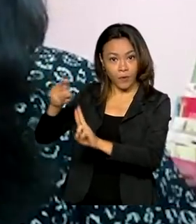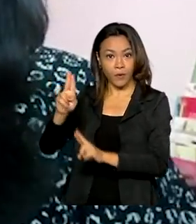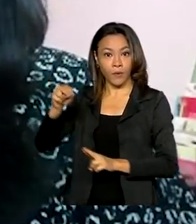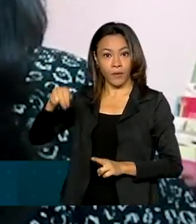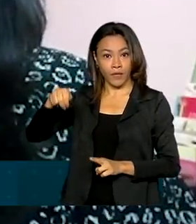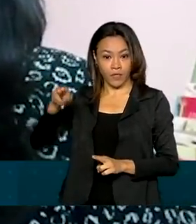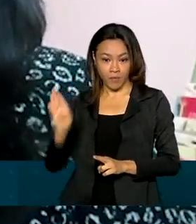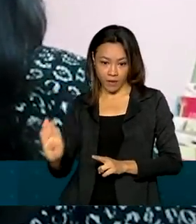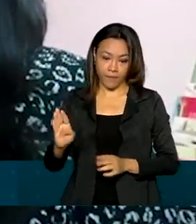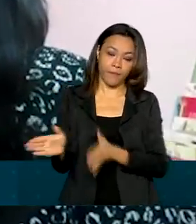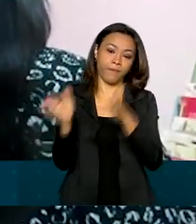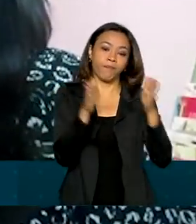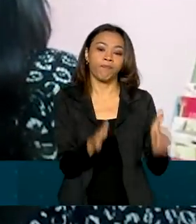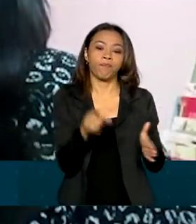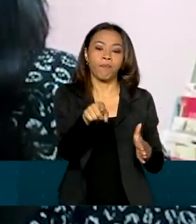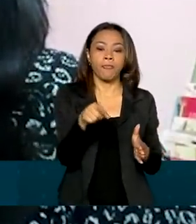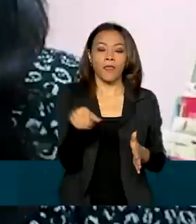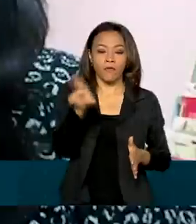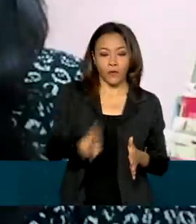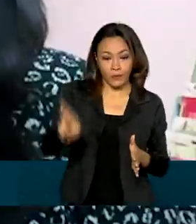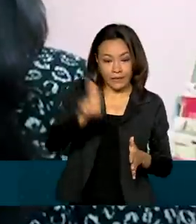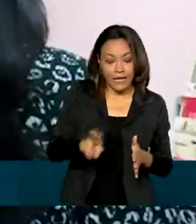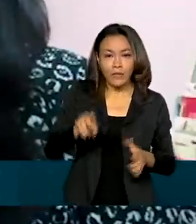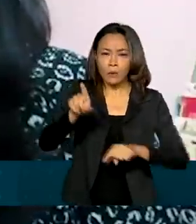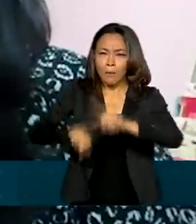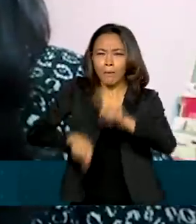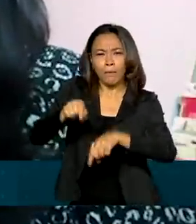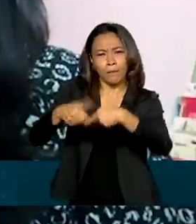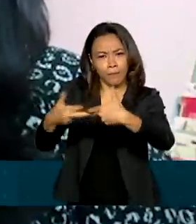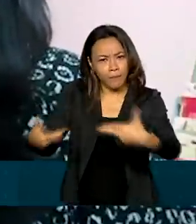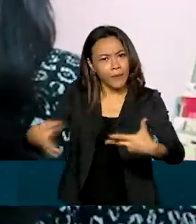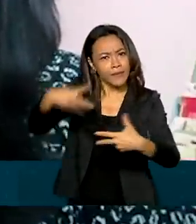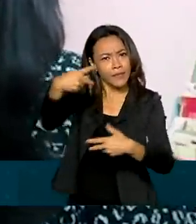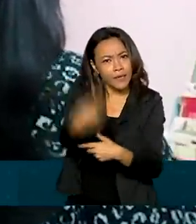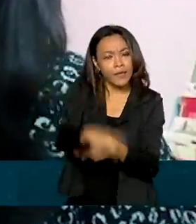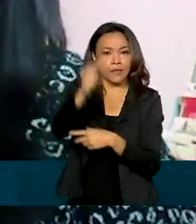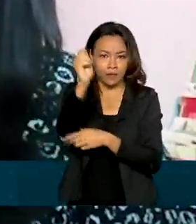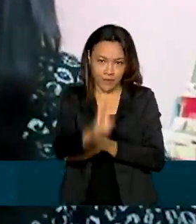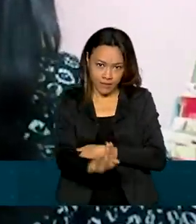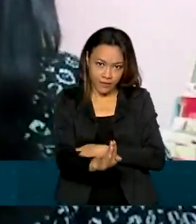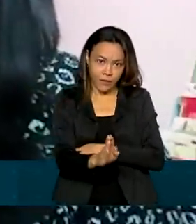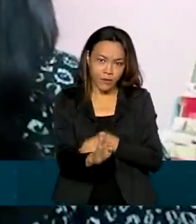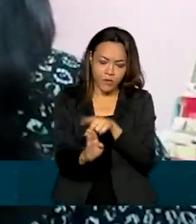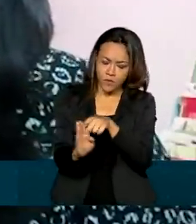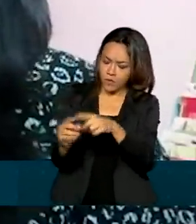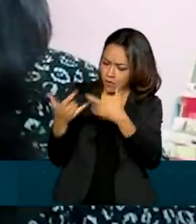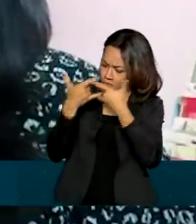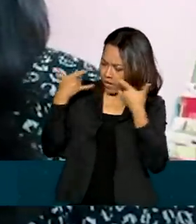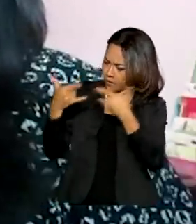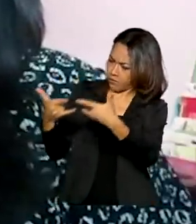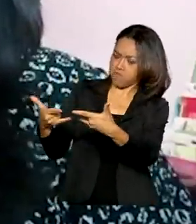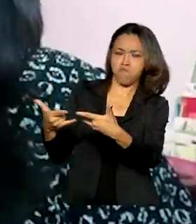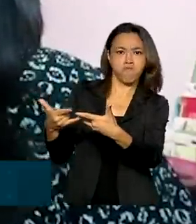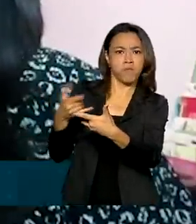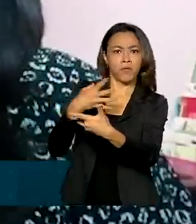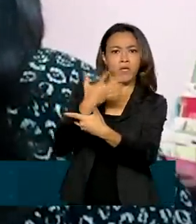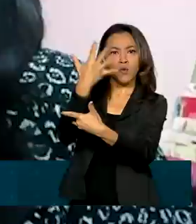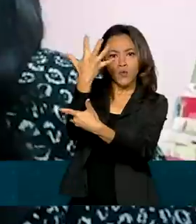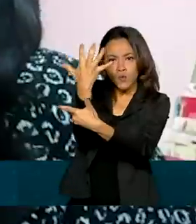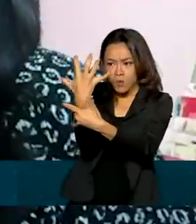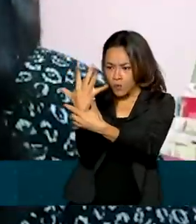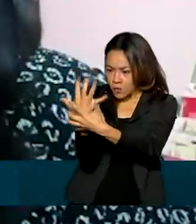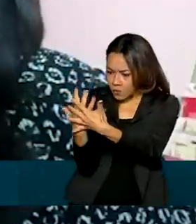matérias-primas exclusivamente nacional e tem como principal diferencial a inclusão de um nanofiltro de